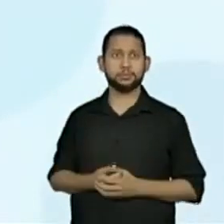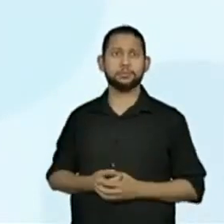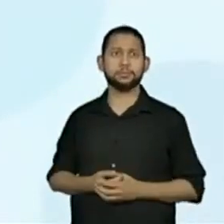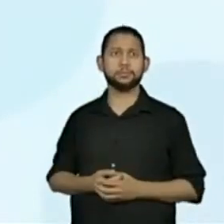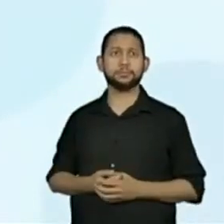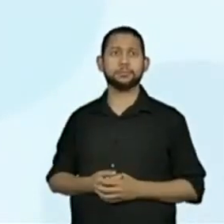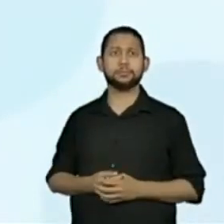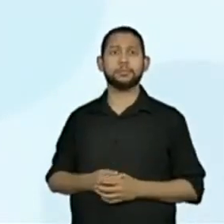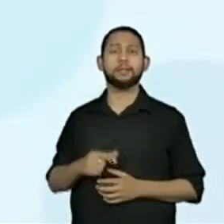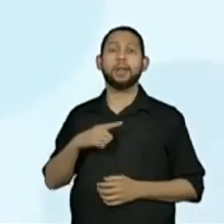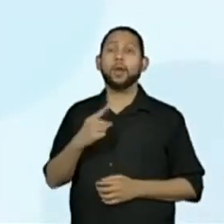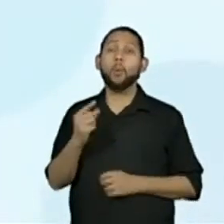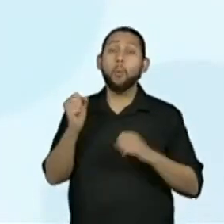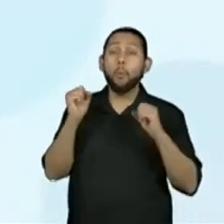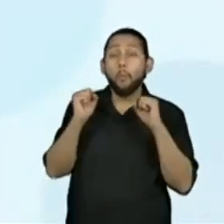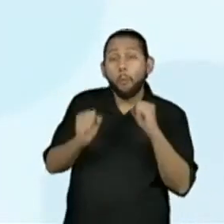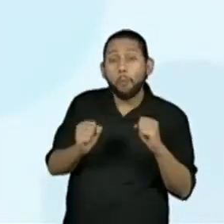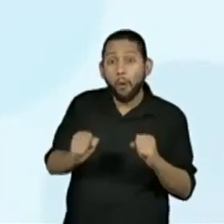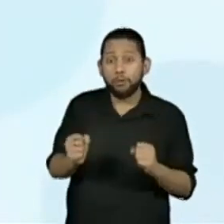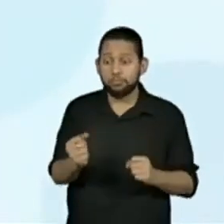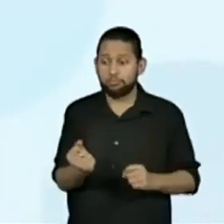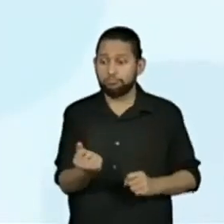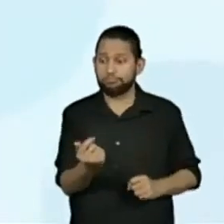uma possibilidade a mais